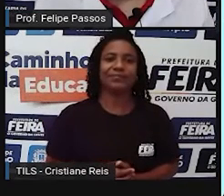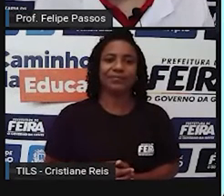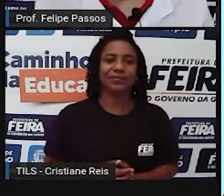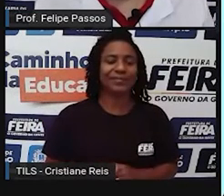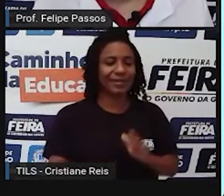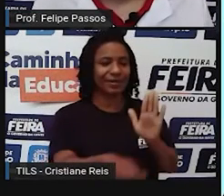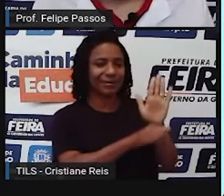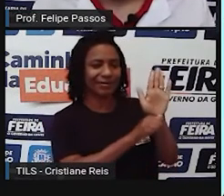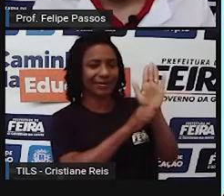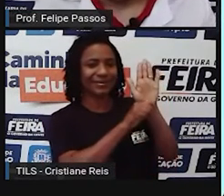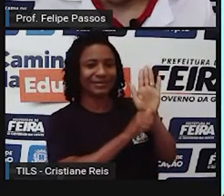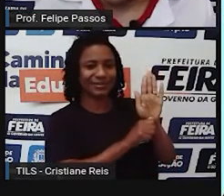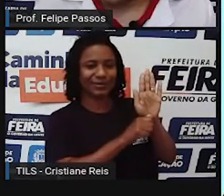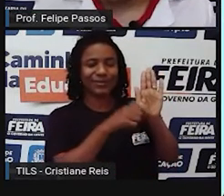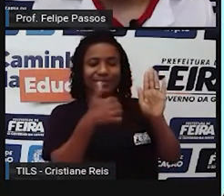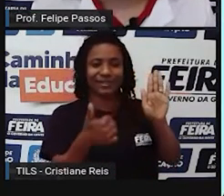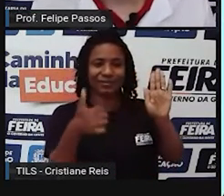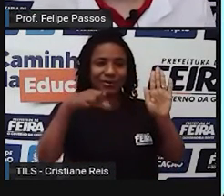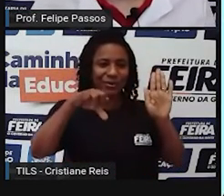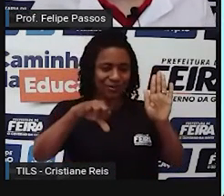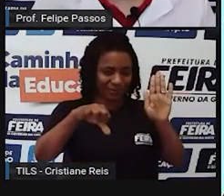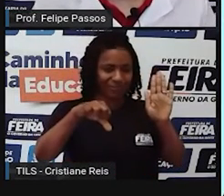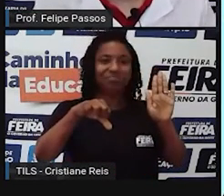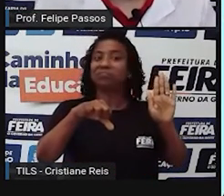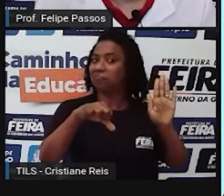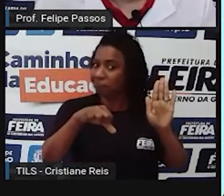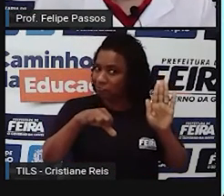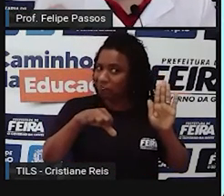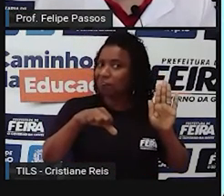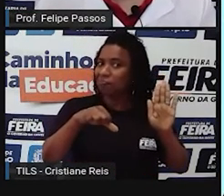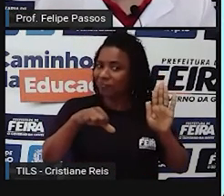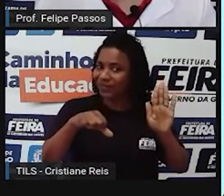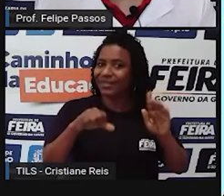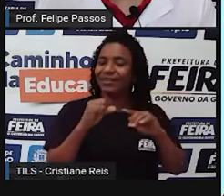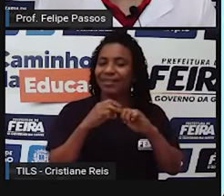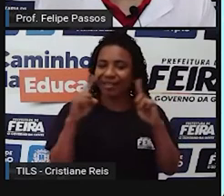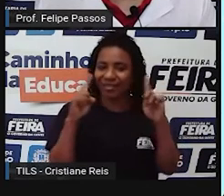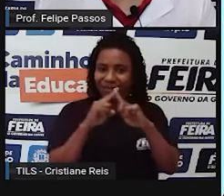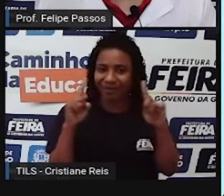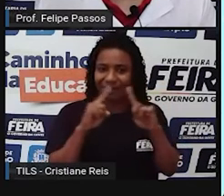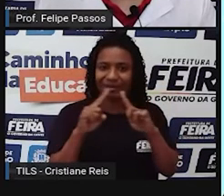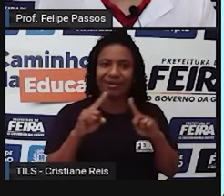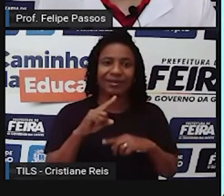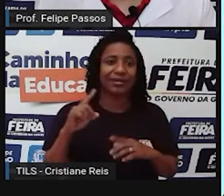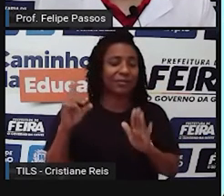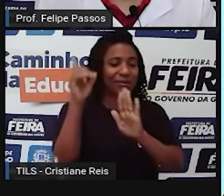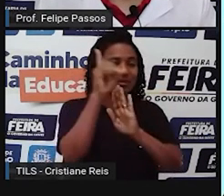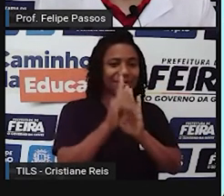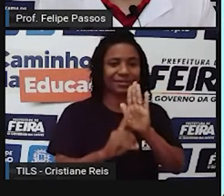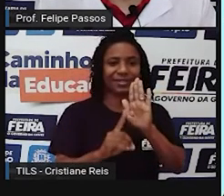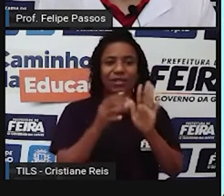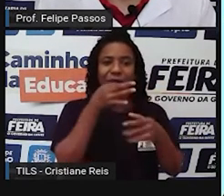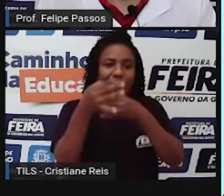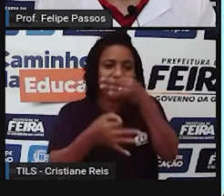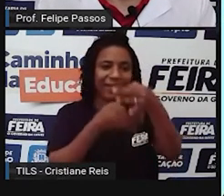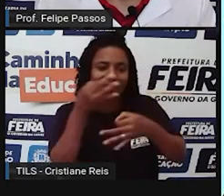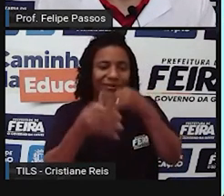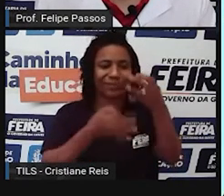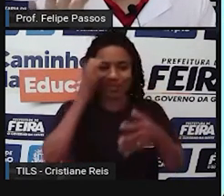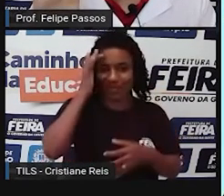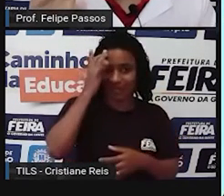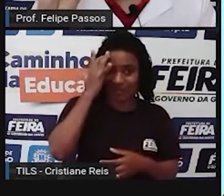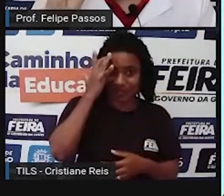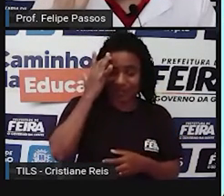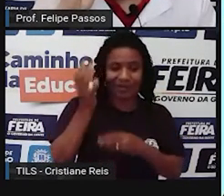Artigo décimo nono, eita, que esse aqui é polêmico, hein? Todo indivíduo tem direito à liberdade de opinião e de expressão.